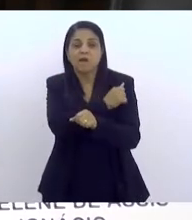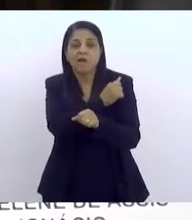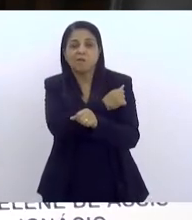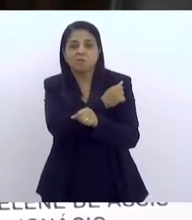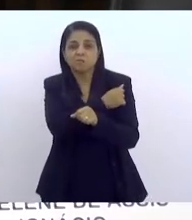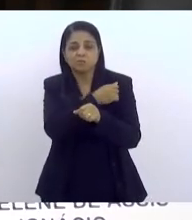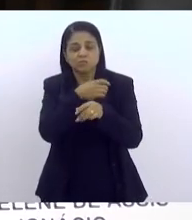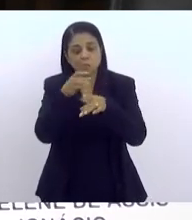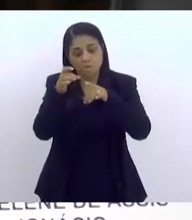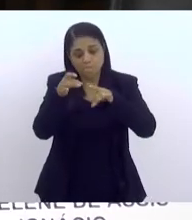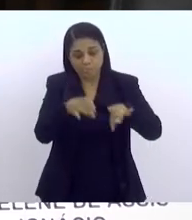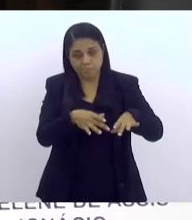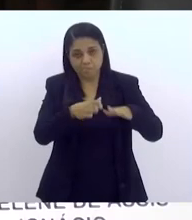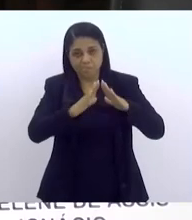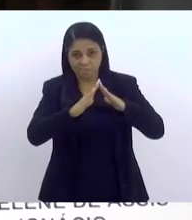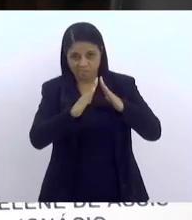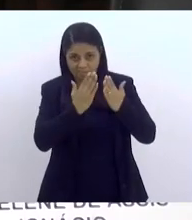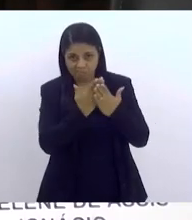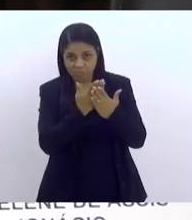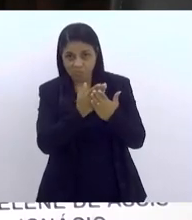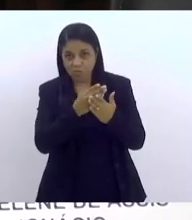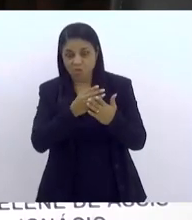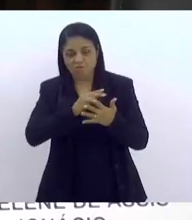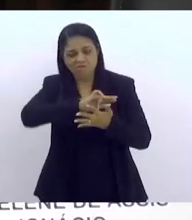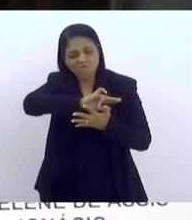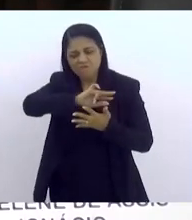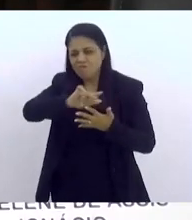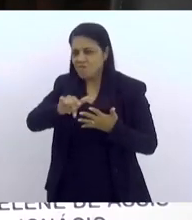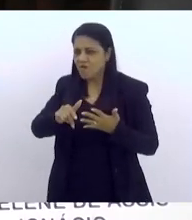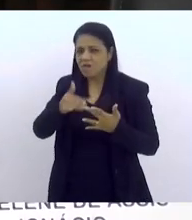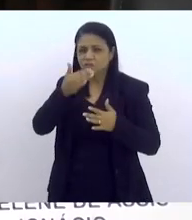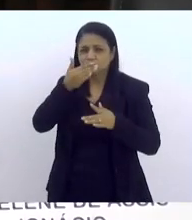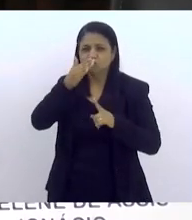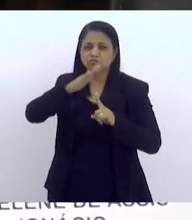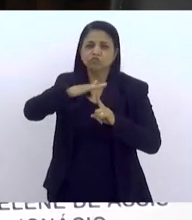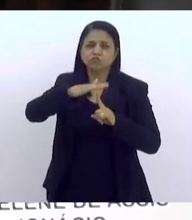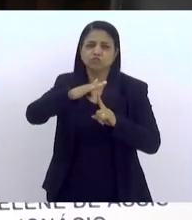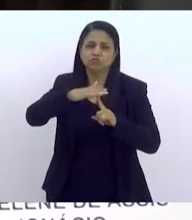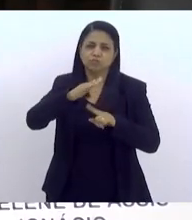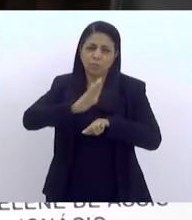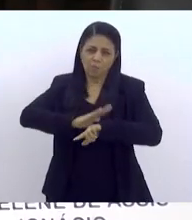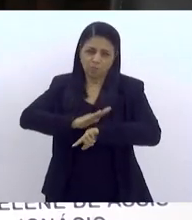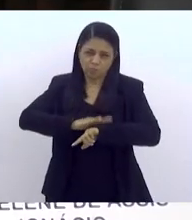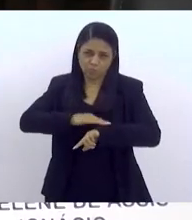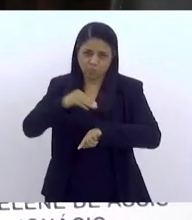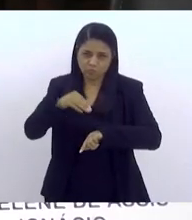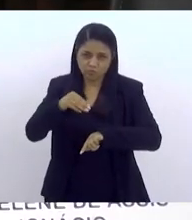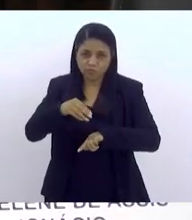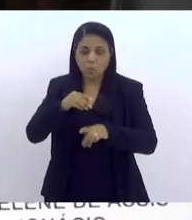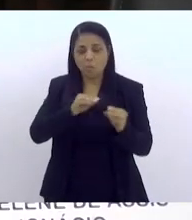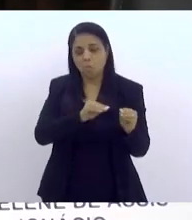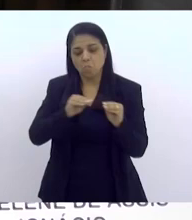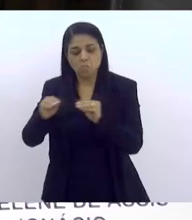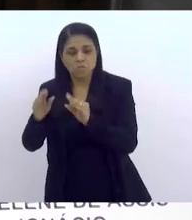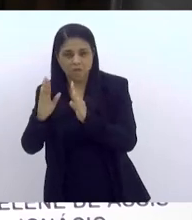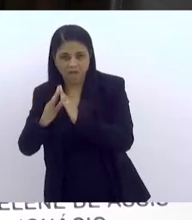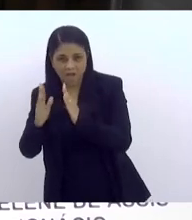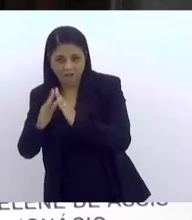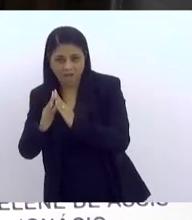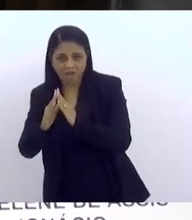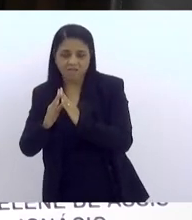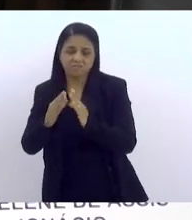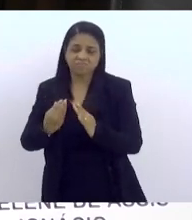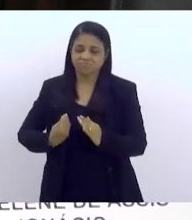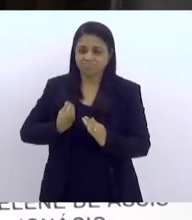estavam fora da escola, e os motivos foram diversos. Entre eles estava a questão da mudança de domicílio, o convívio